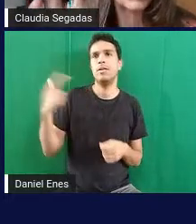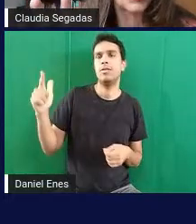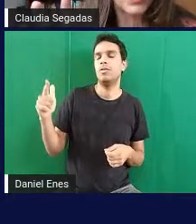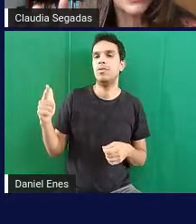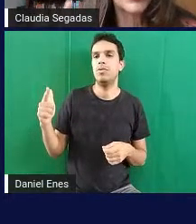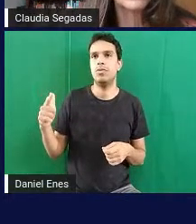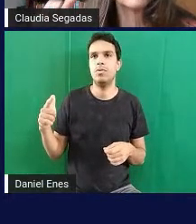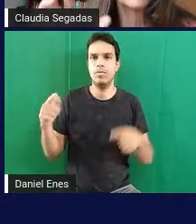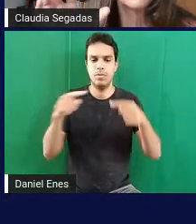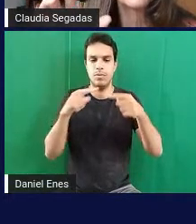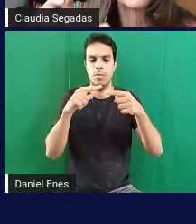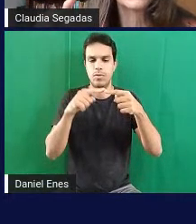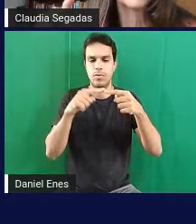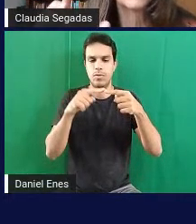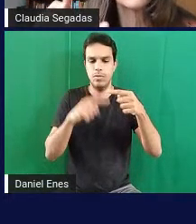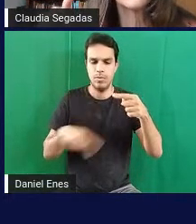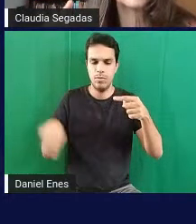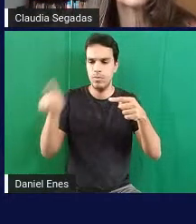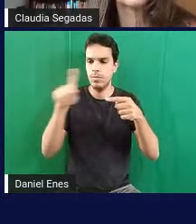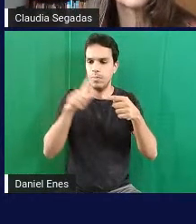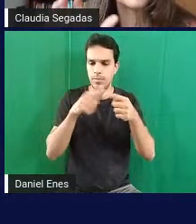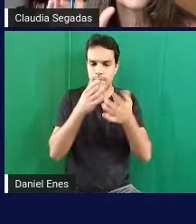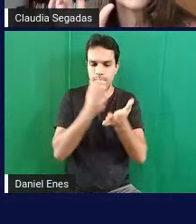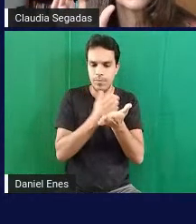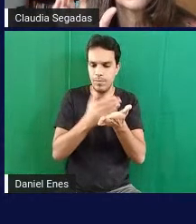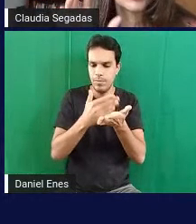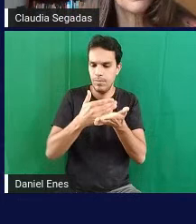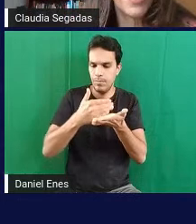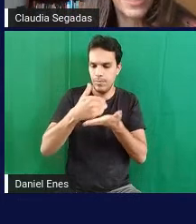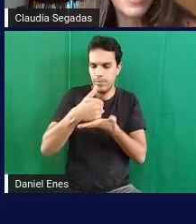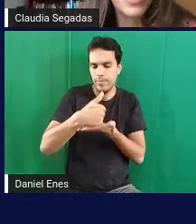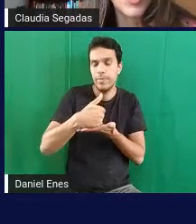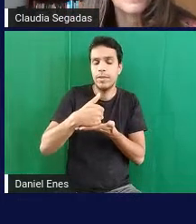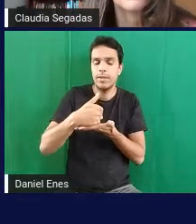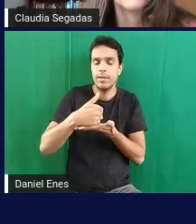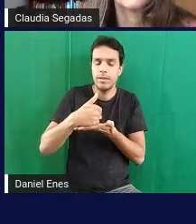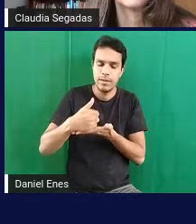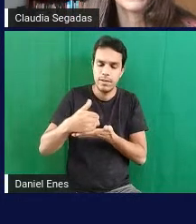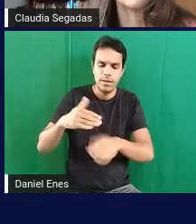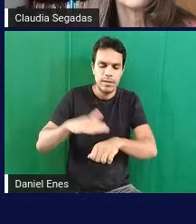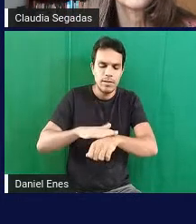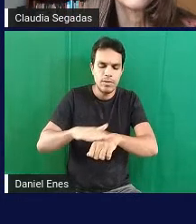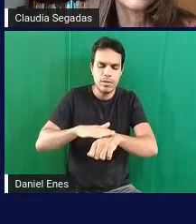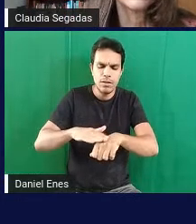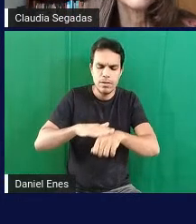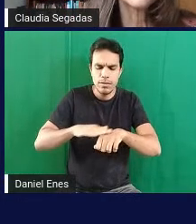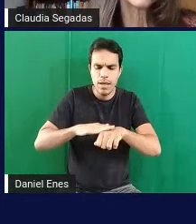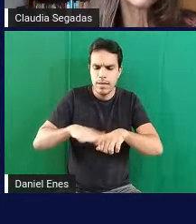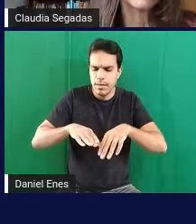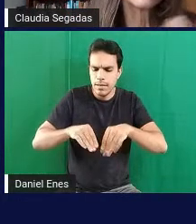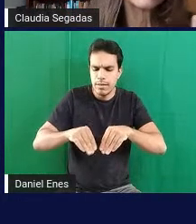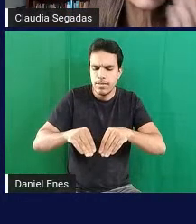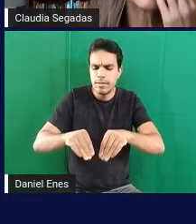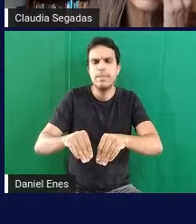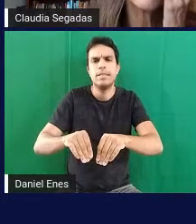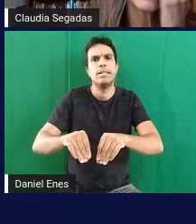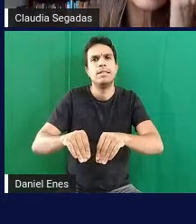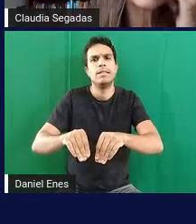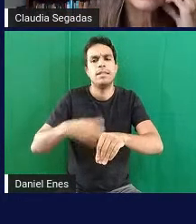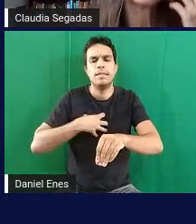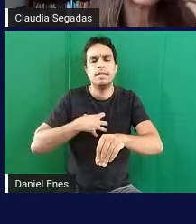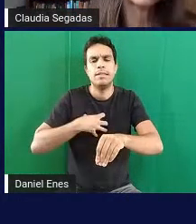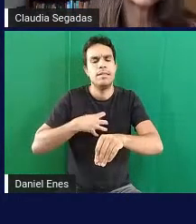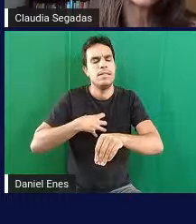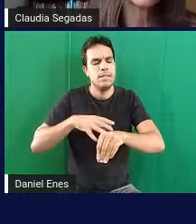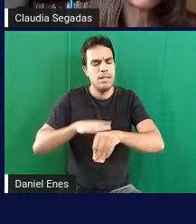gráfico de setores em que os materiais tem texturas diversas tá isso agora está sendo